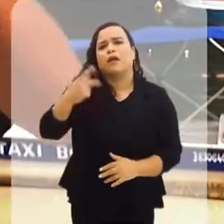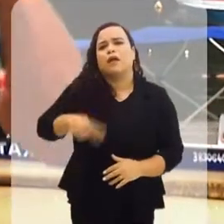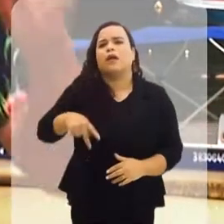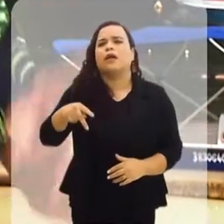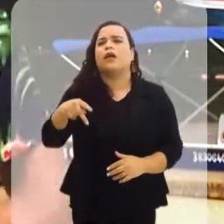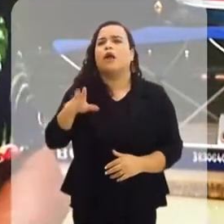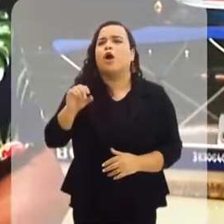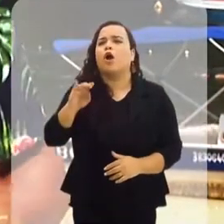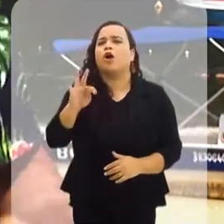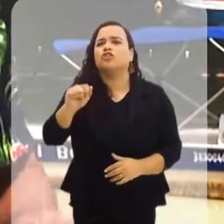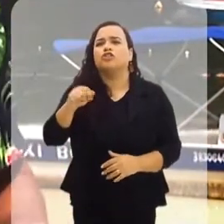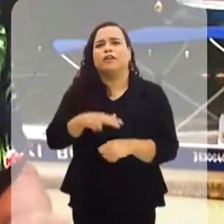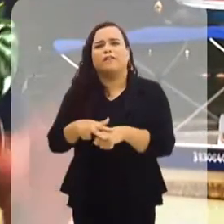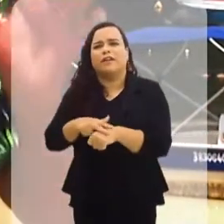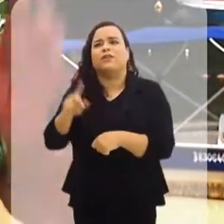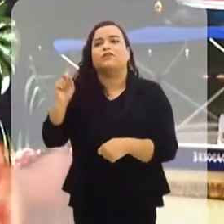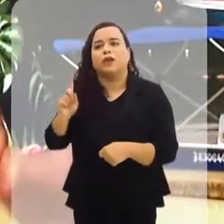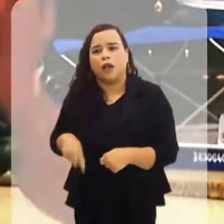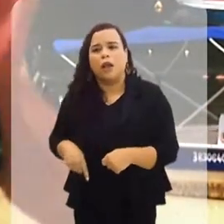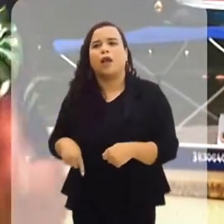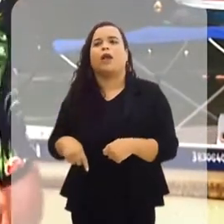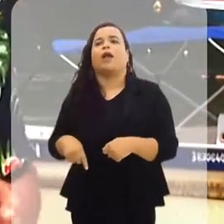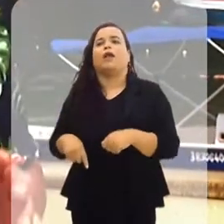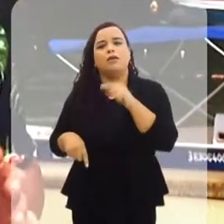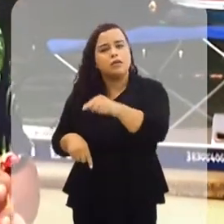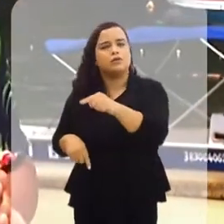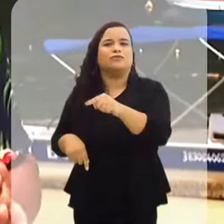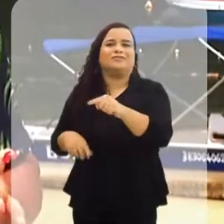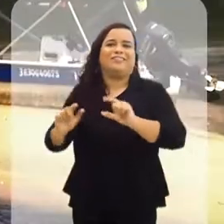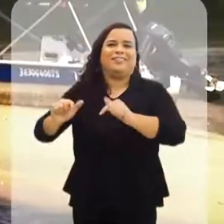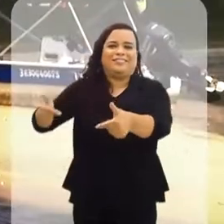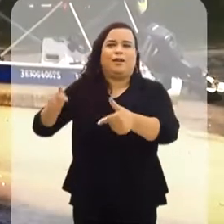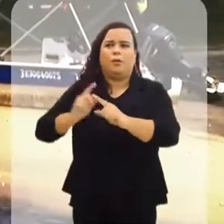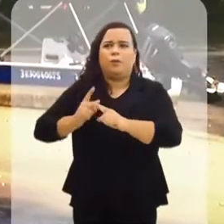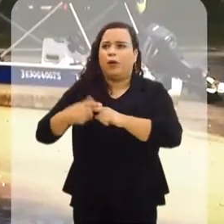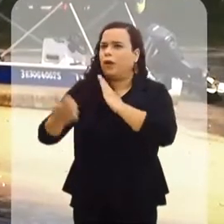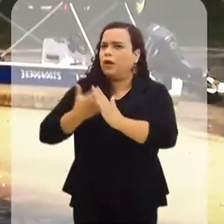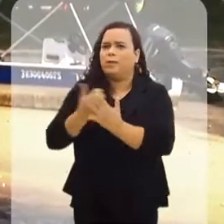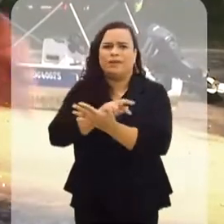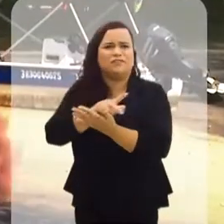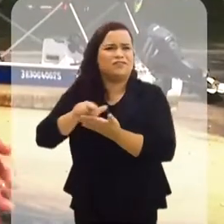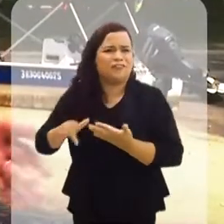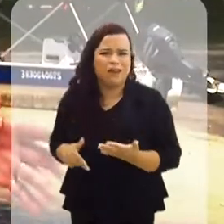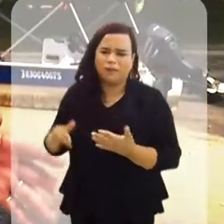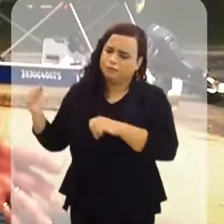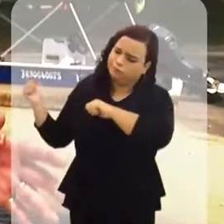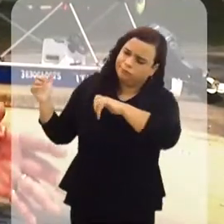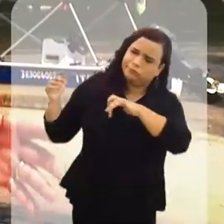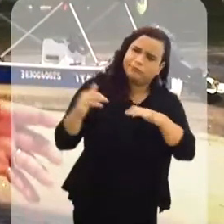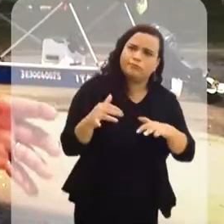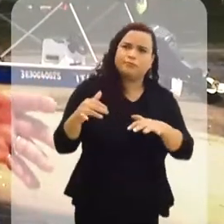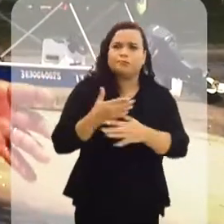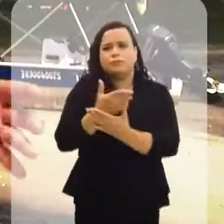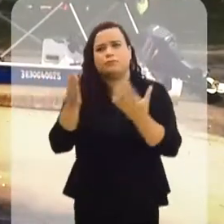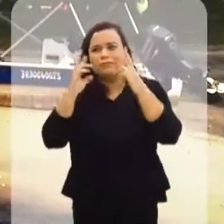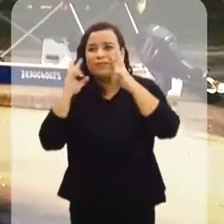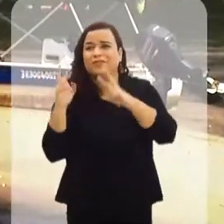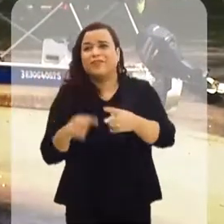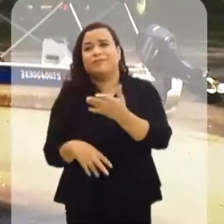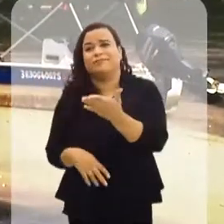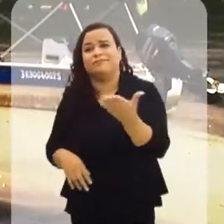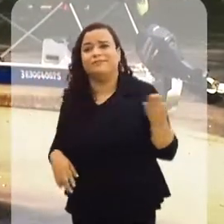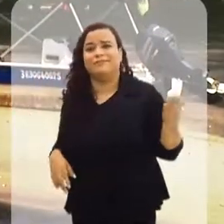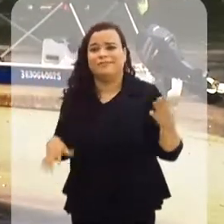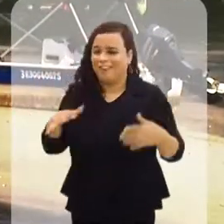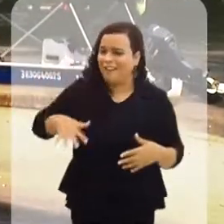Sepetiba, da Costa Verde, será a maricultura. Porque viram muitas empresas e vocês,